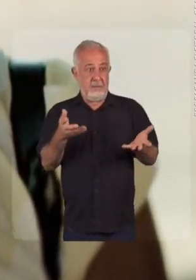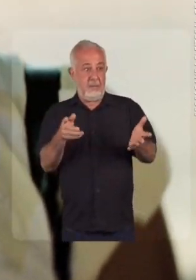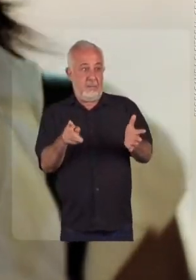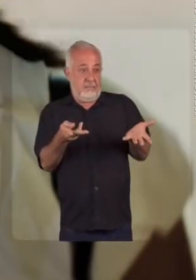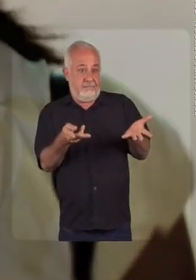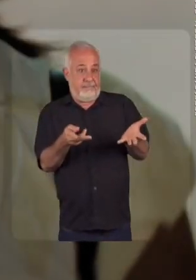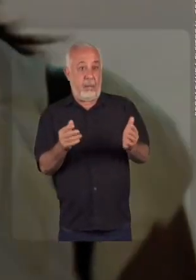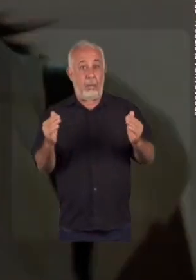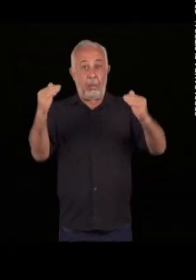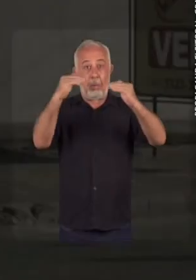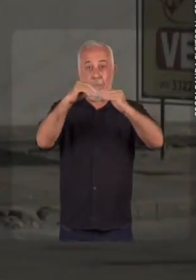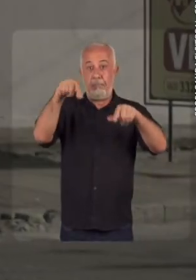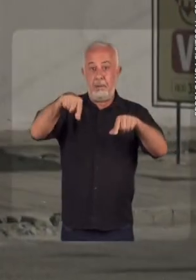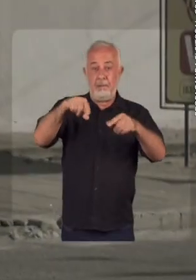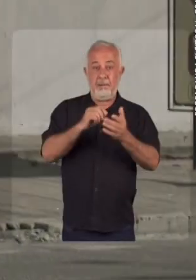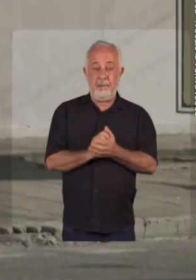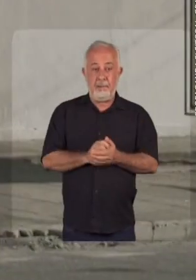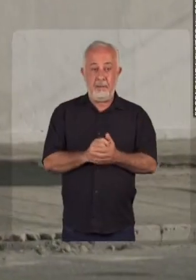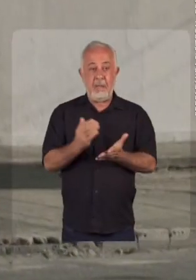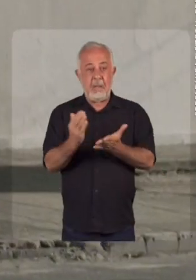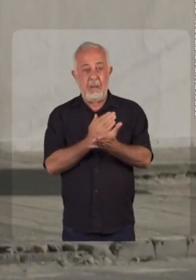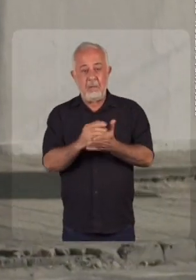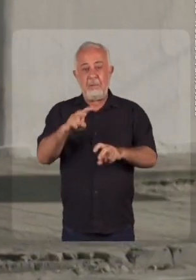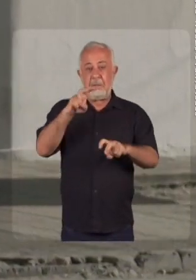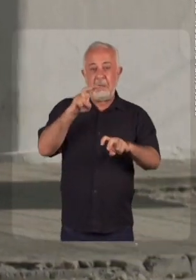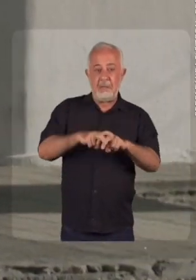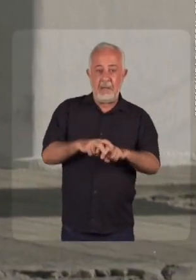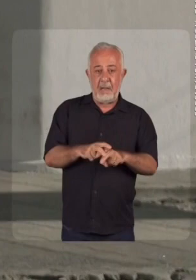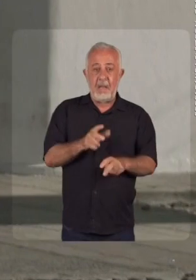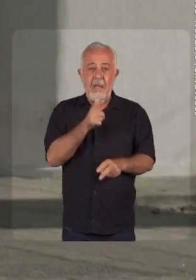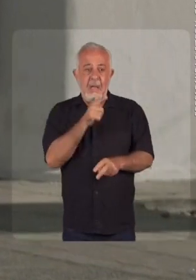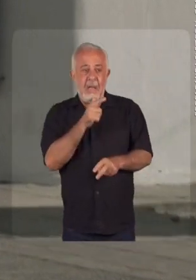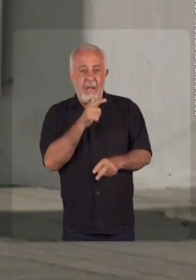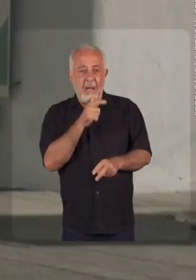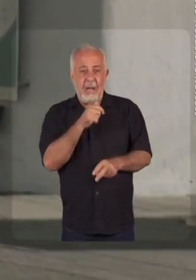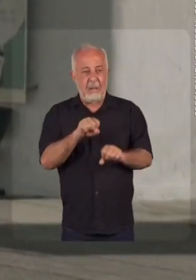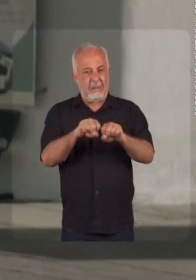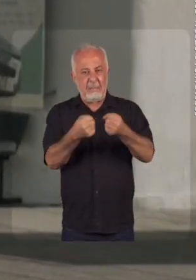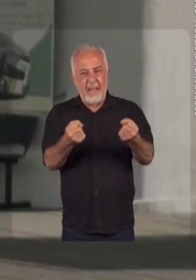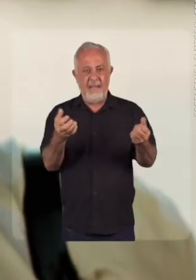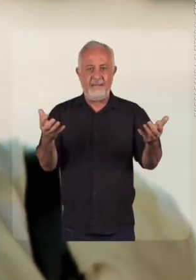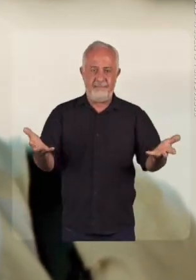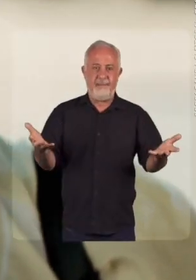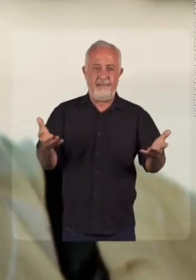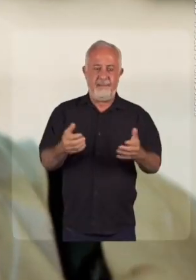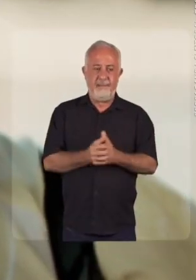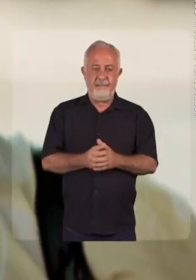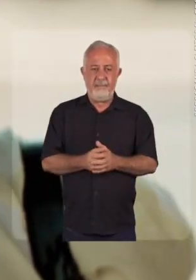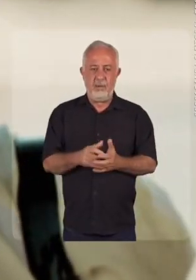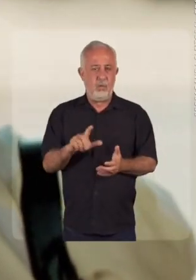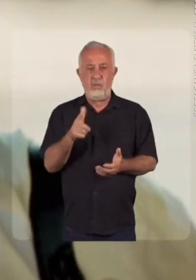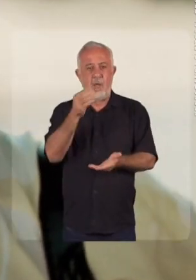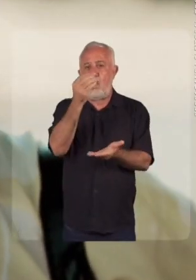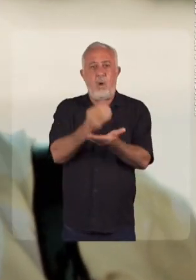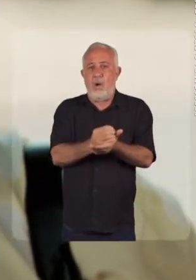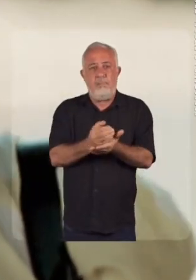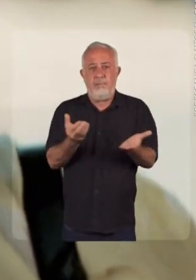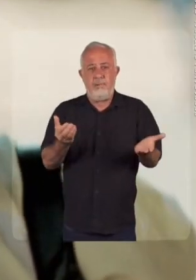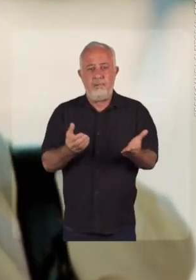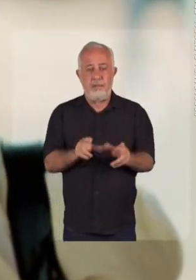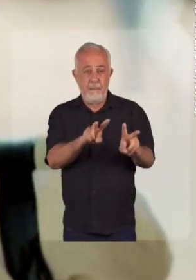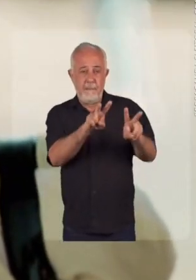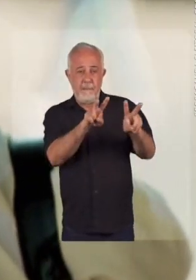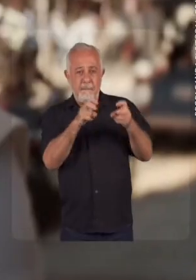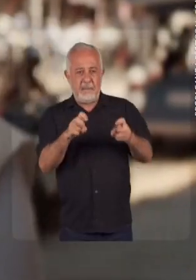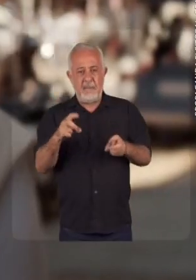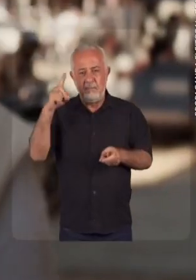é o próprio. É um galpãozinho lá com algumas cadeiras, um bebedor lá todo esculachado. Às vezes